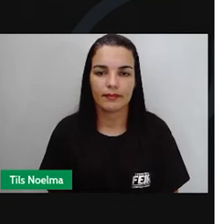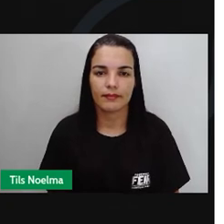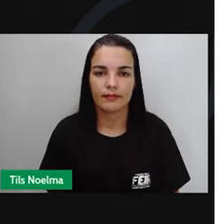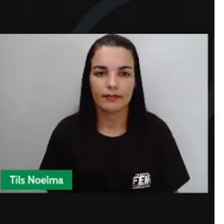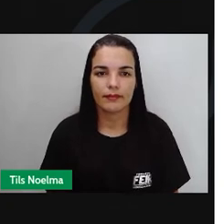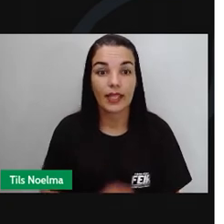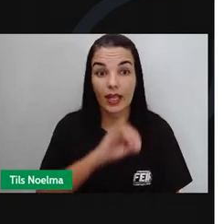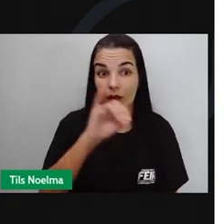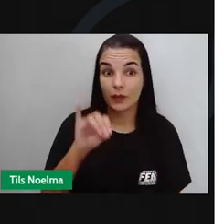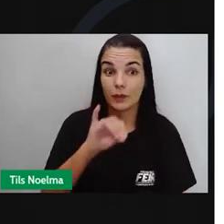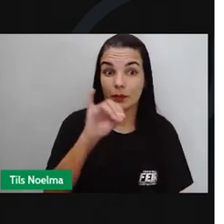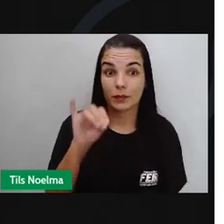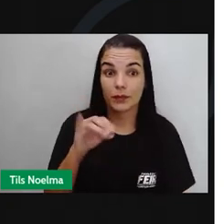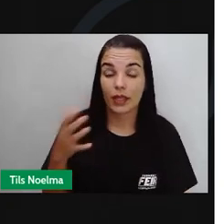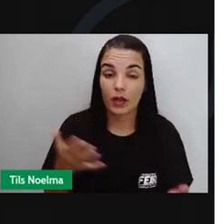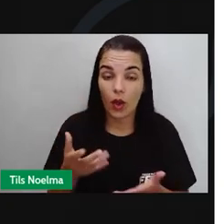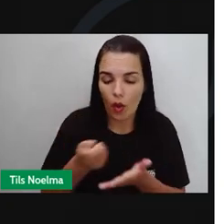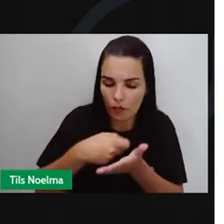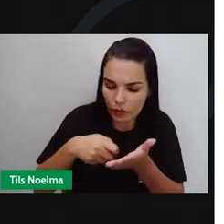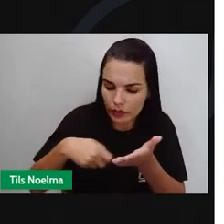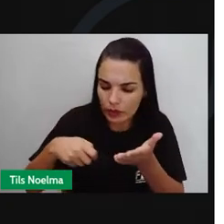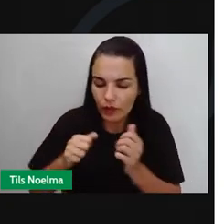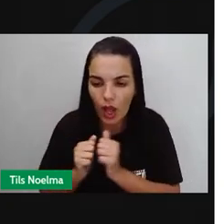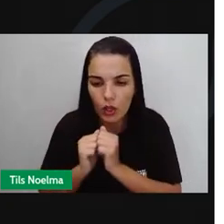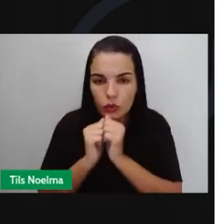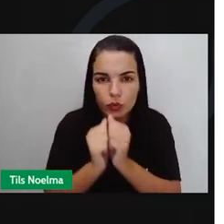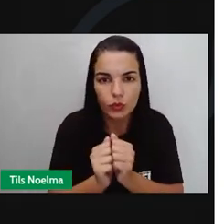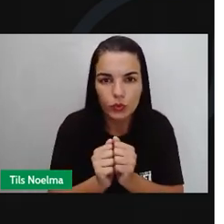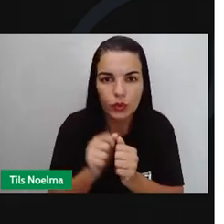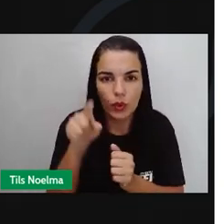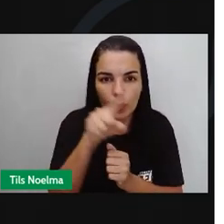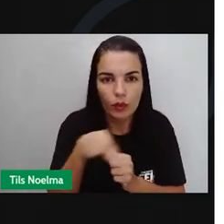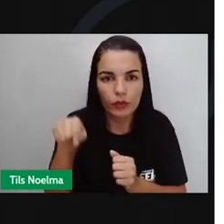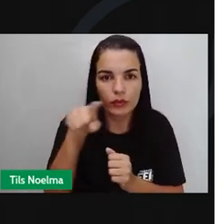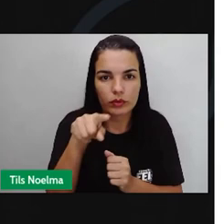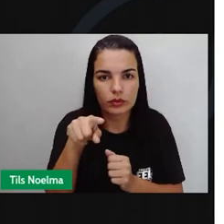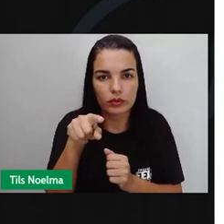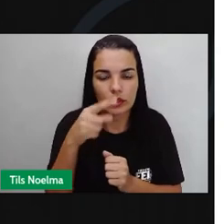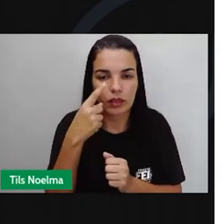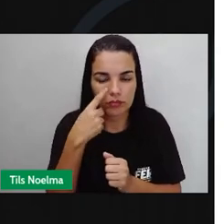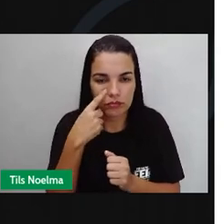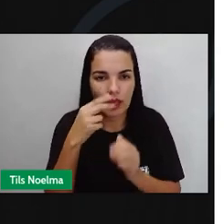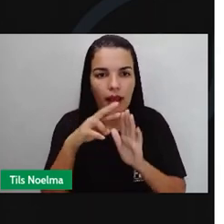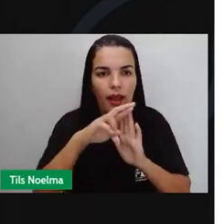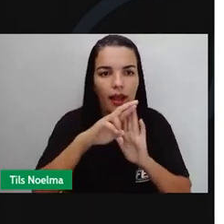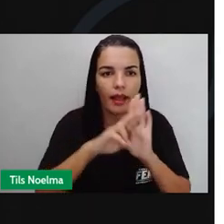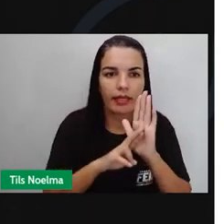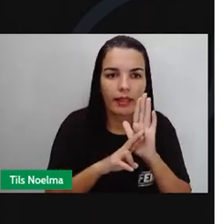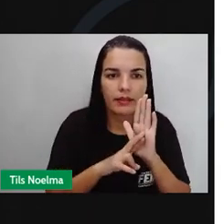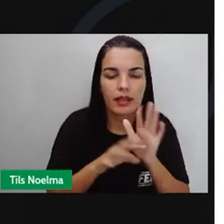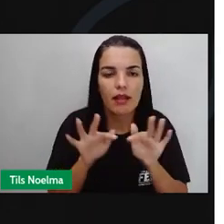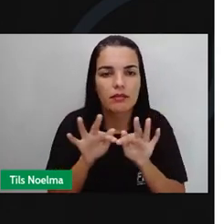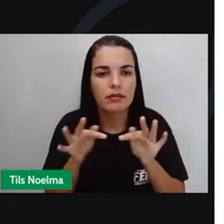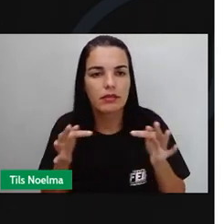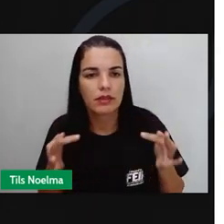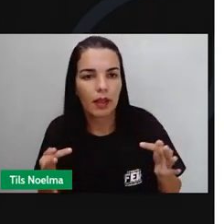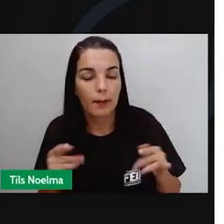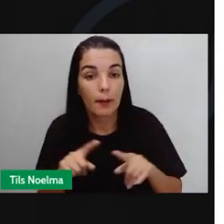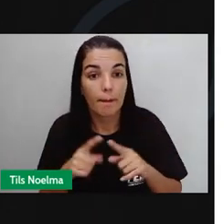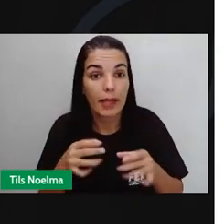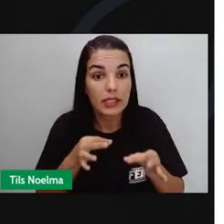Oi, pessoal. Hoje eu vou escrever junto com vocês uma redação. Vai ser uma redação simples. Mas uma redação bem